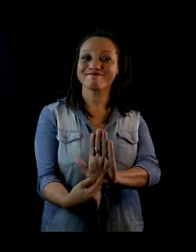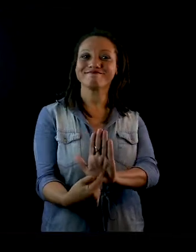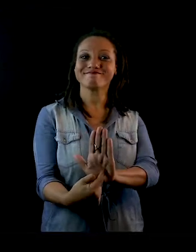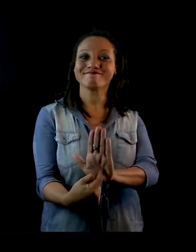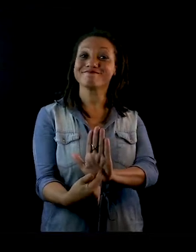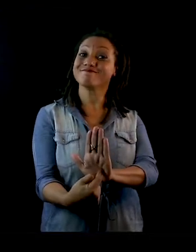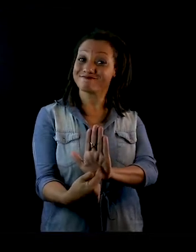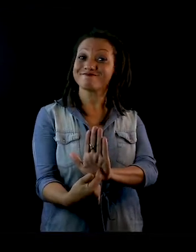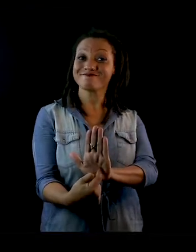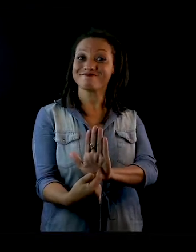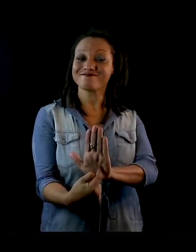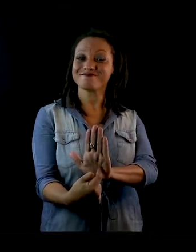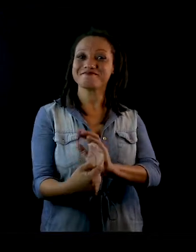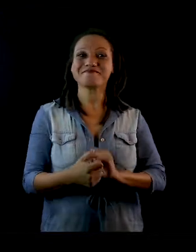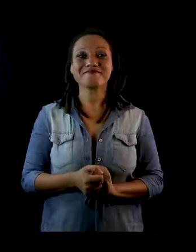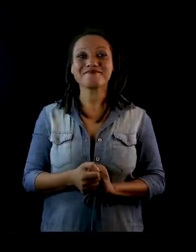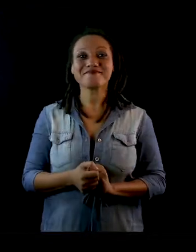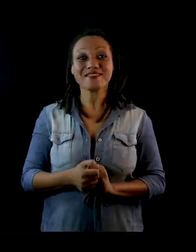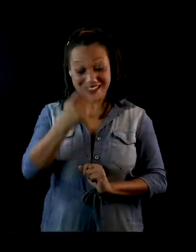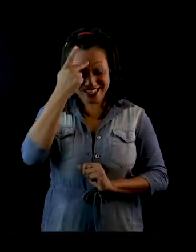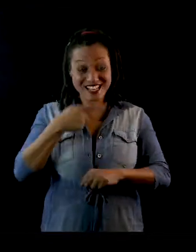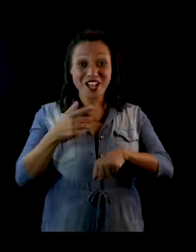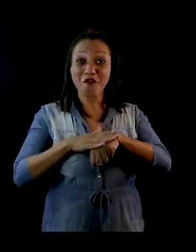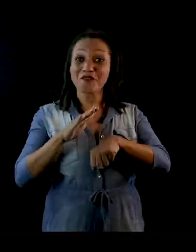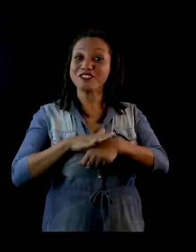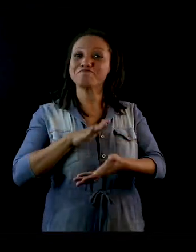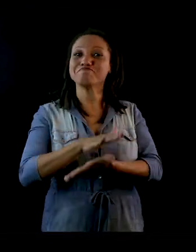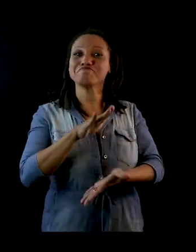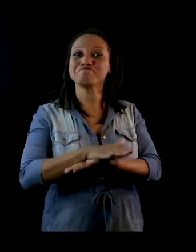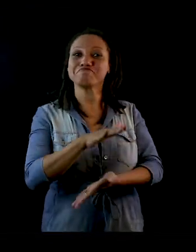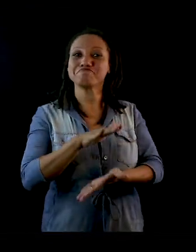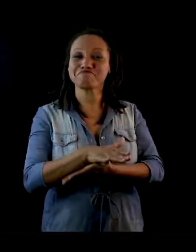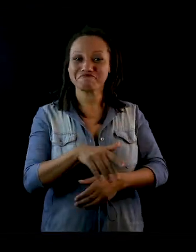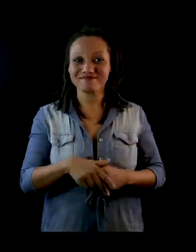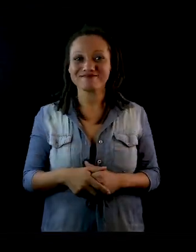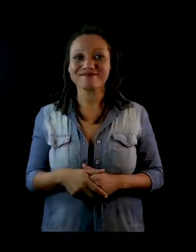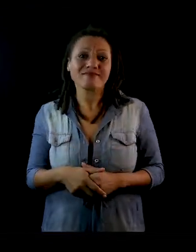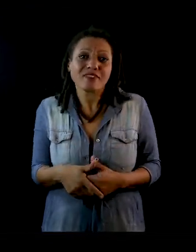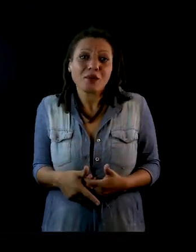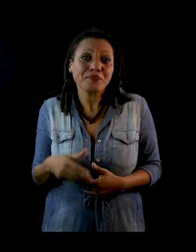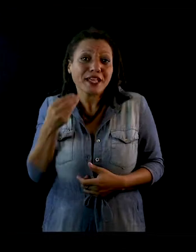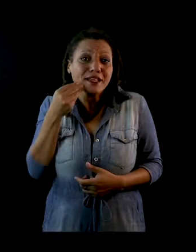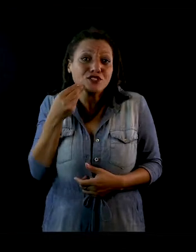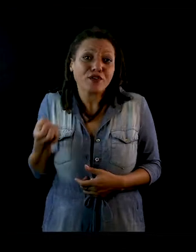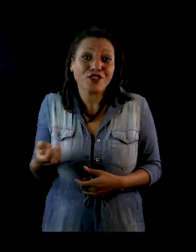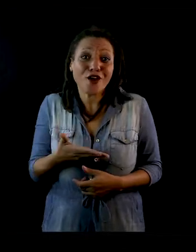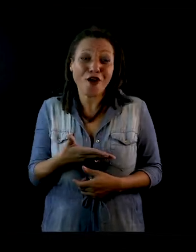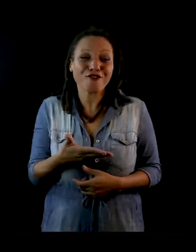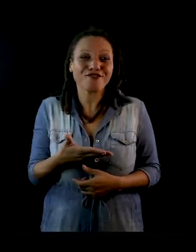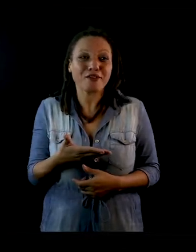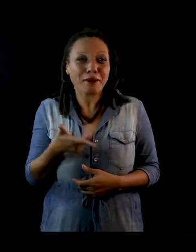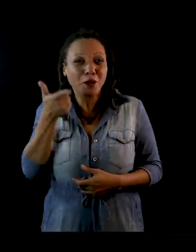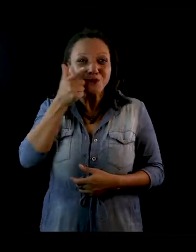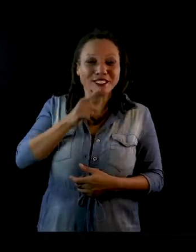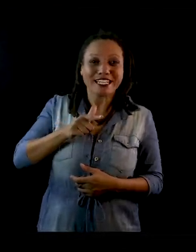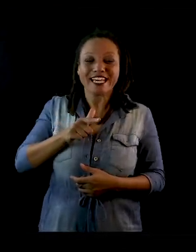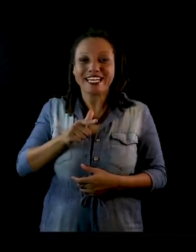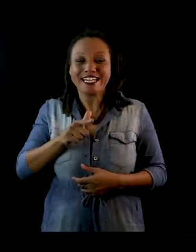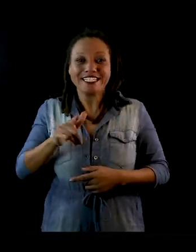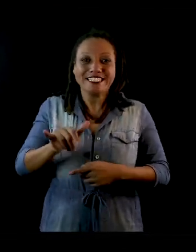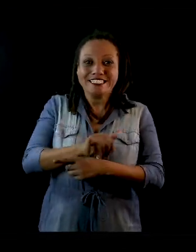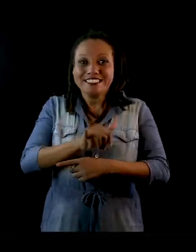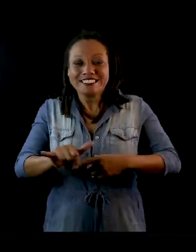através da revista autopublicada. É uma tentativa nova, para poder a gente meio que